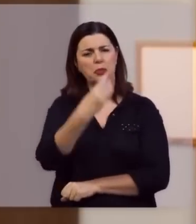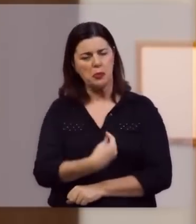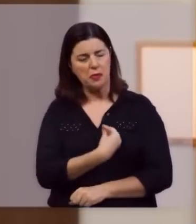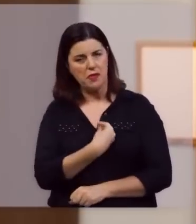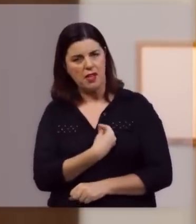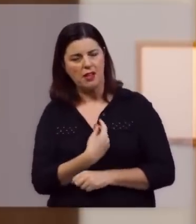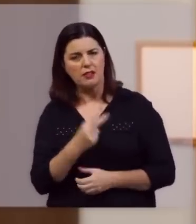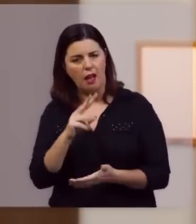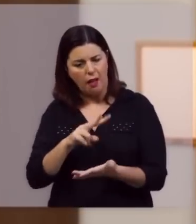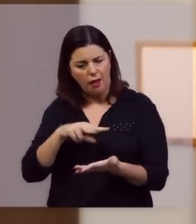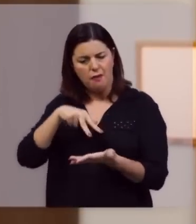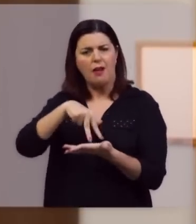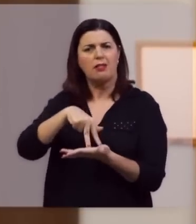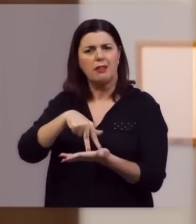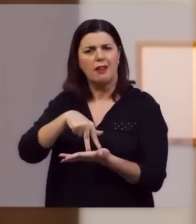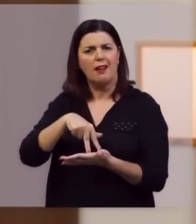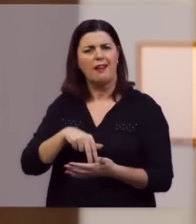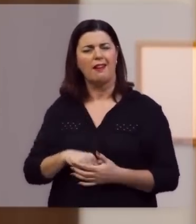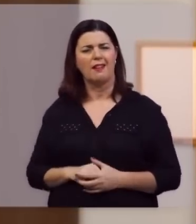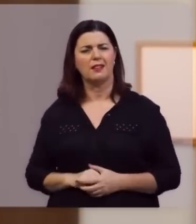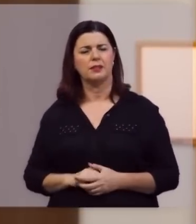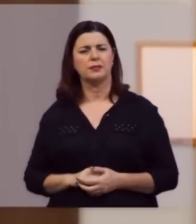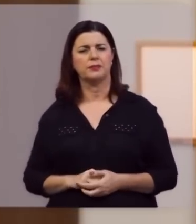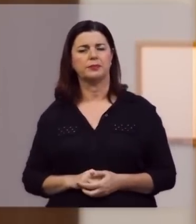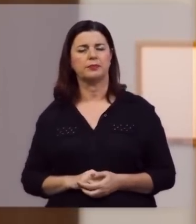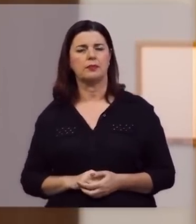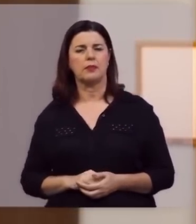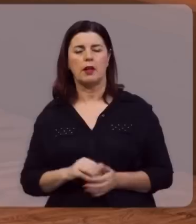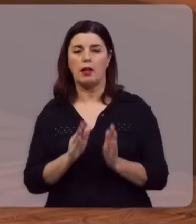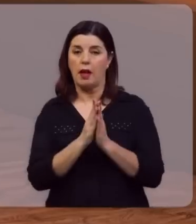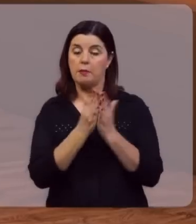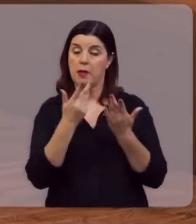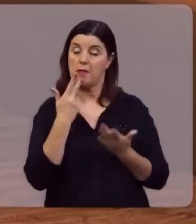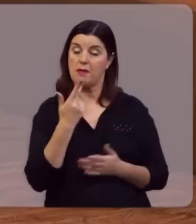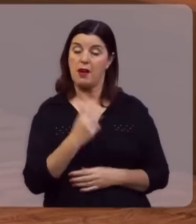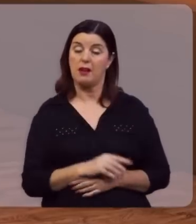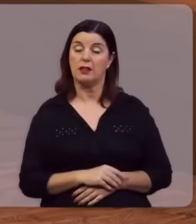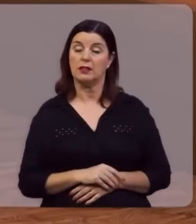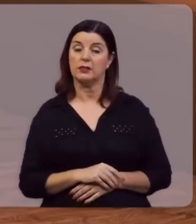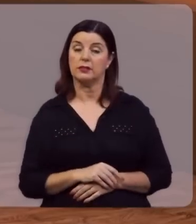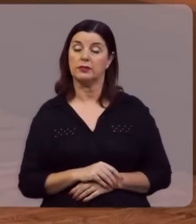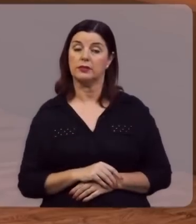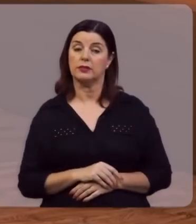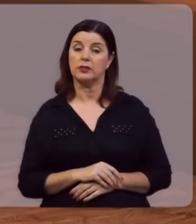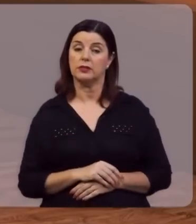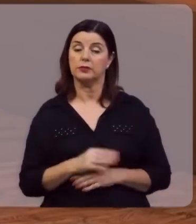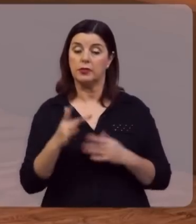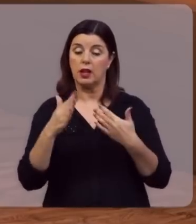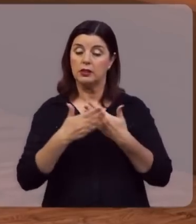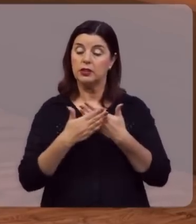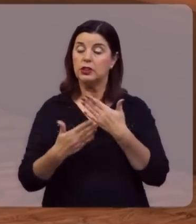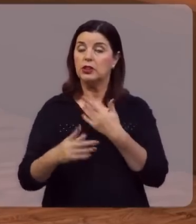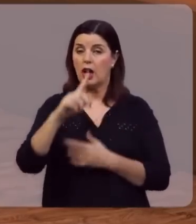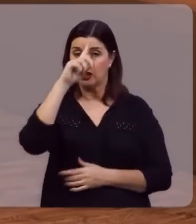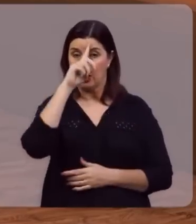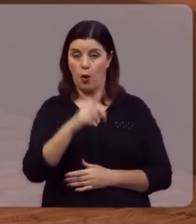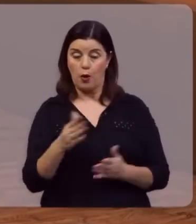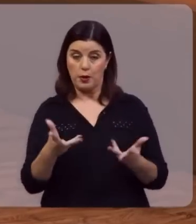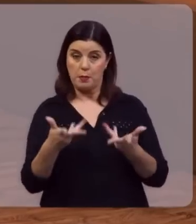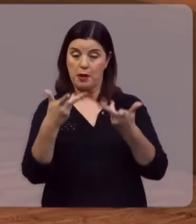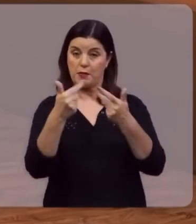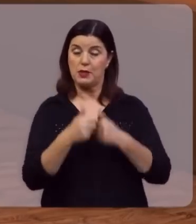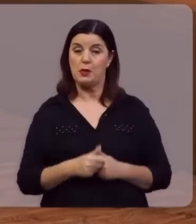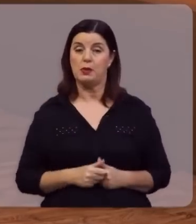novo na sua vida, levante-se, e diz a Bíblia, que diante desta ordem